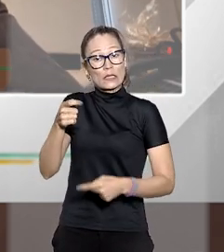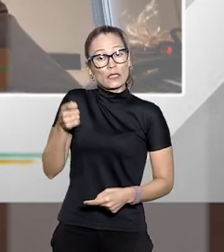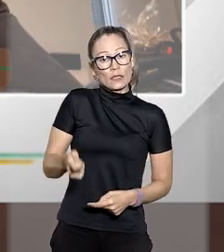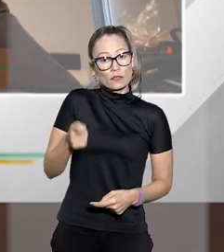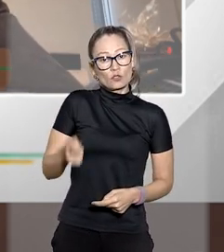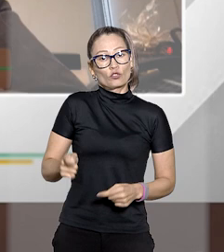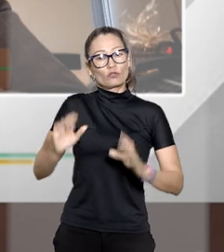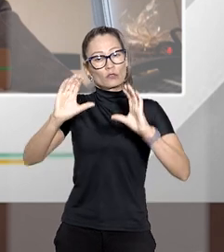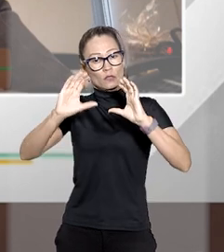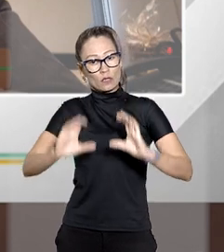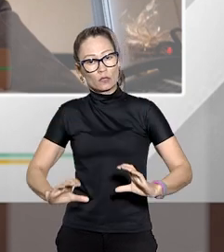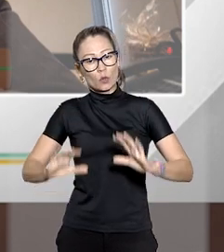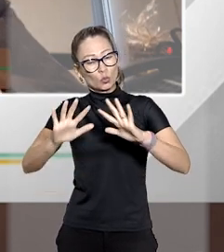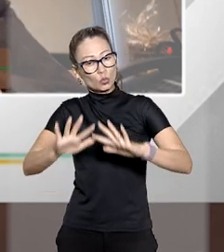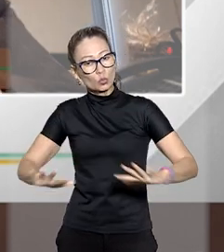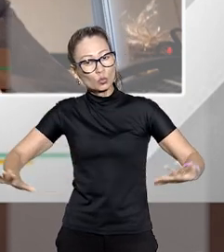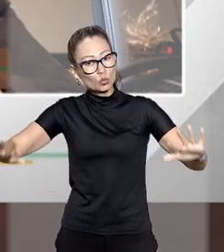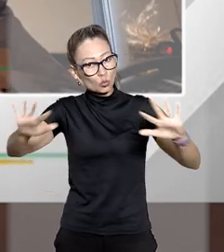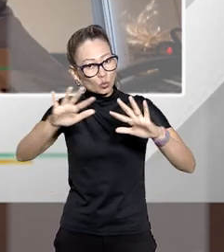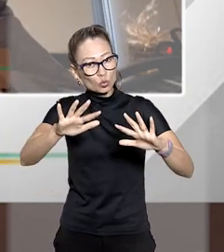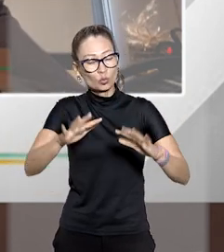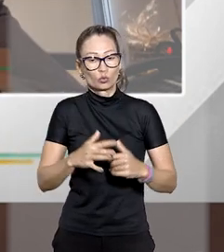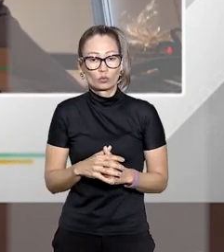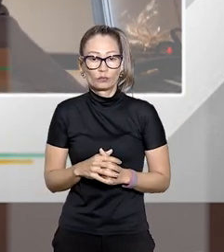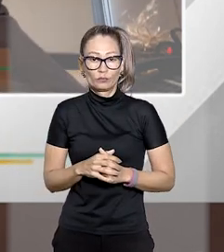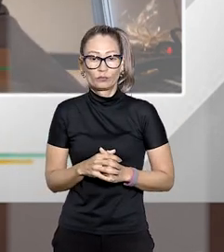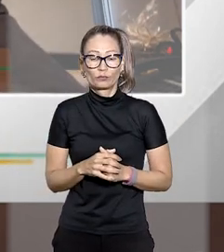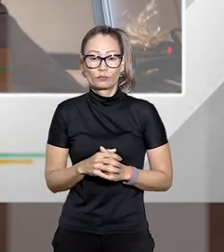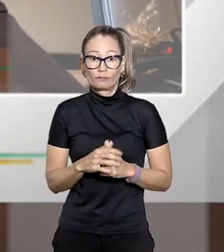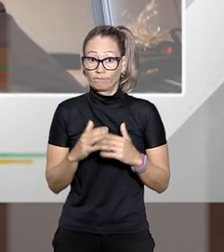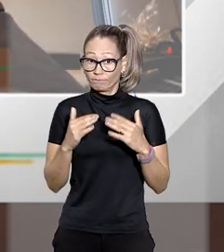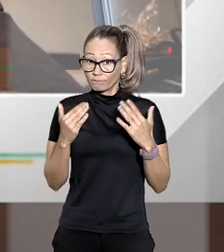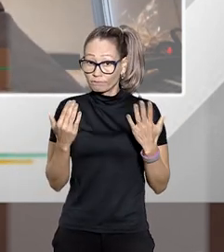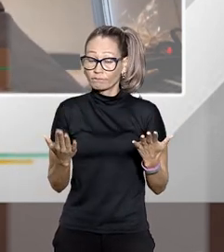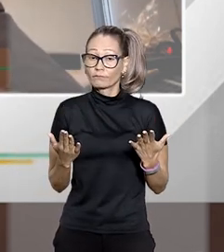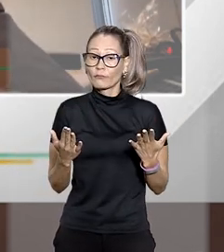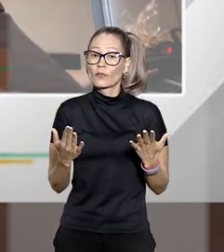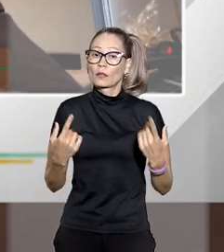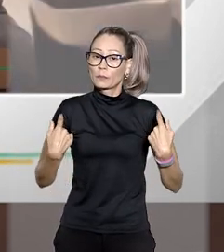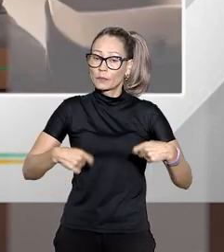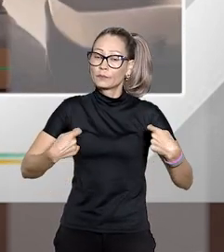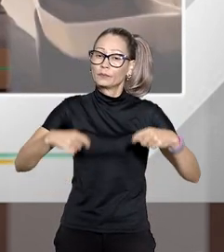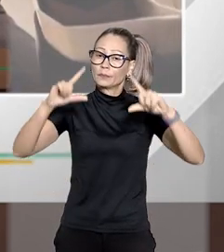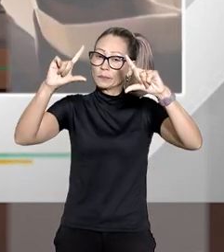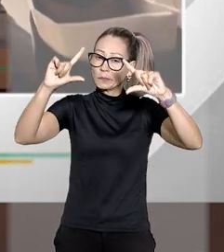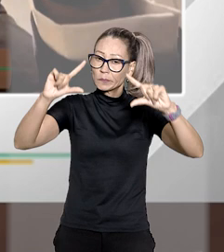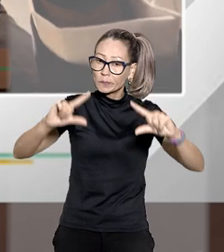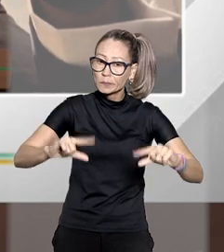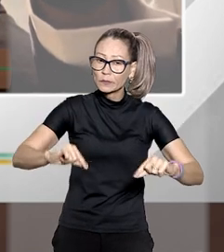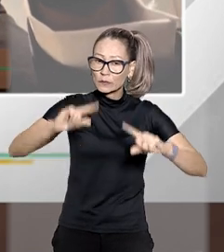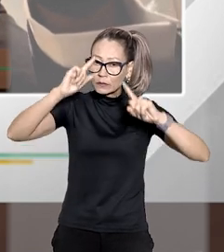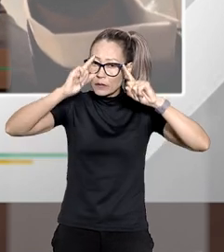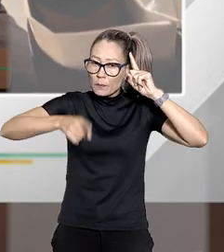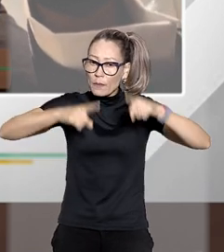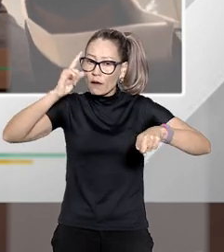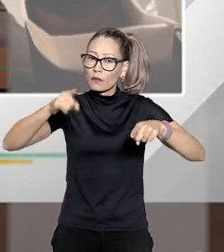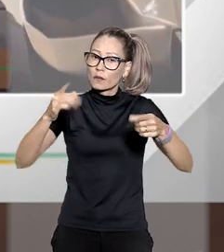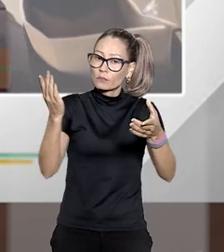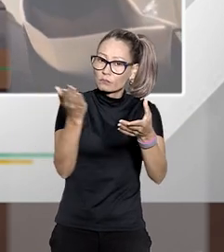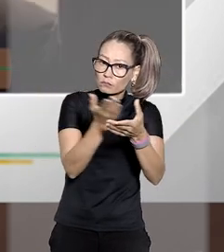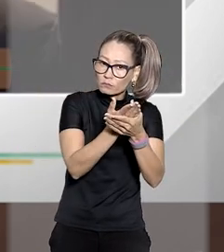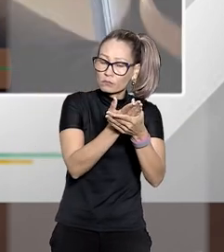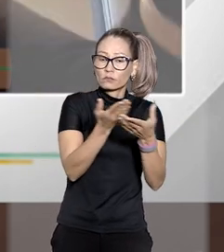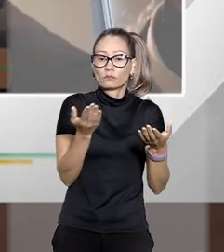do cidadão o cumprimento da lei se ele mesmo não o faz então com isso a gente poderia reduzir número de demandas se a gente